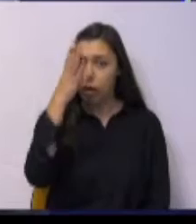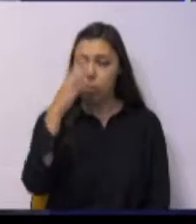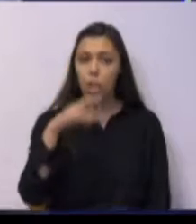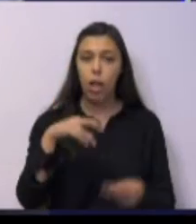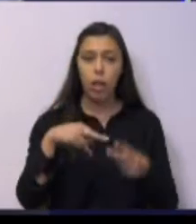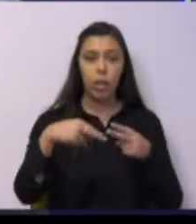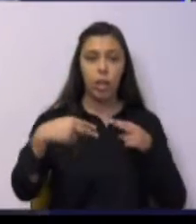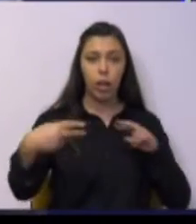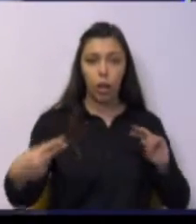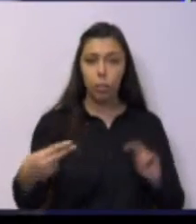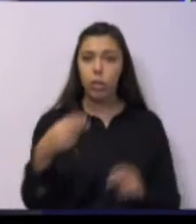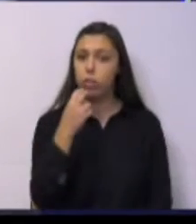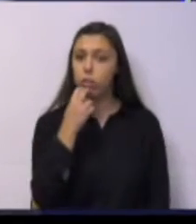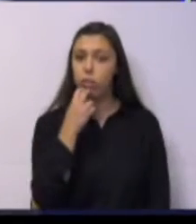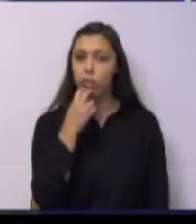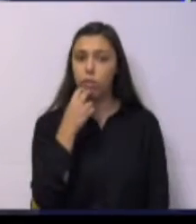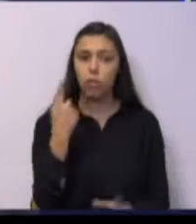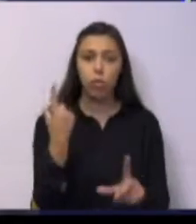São Vicente?